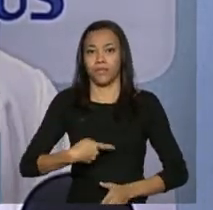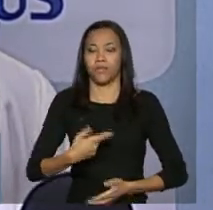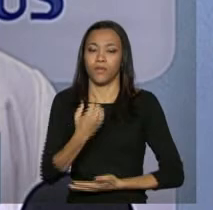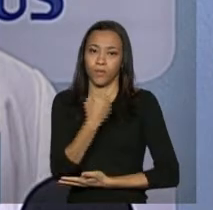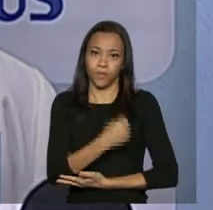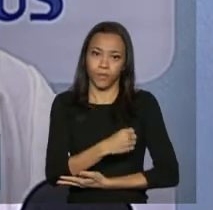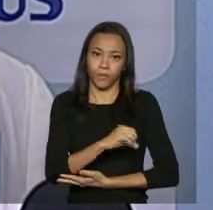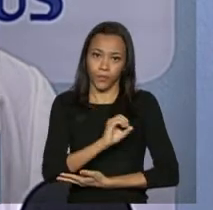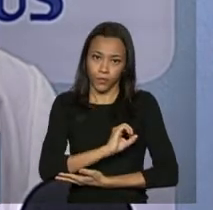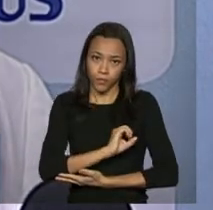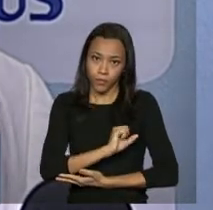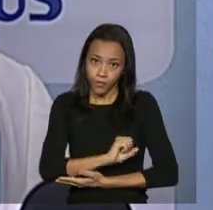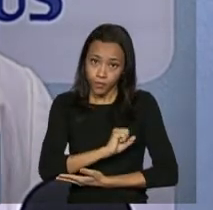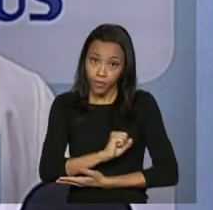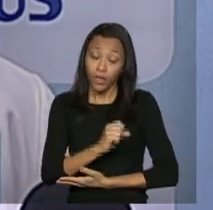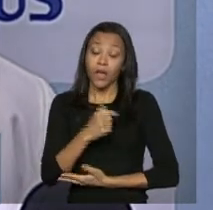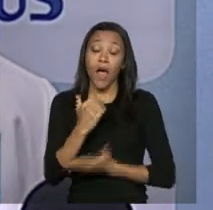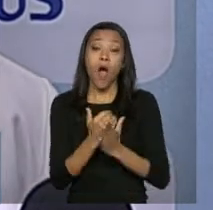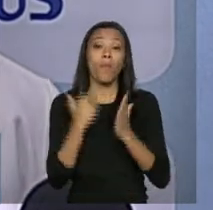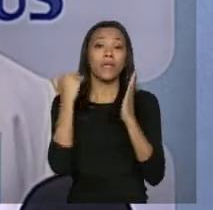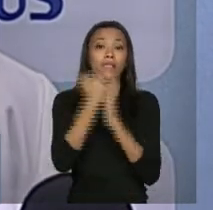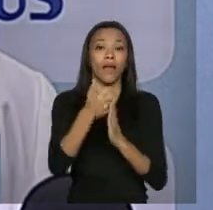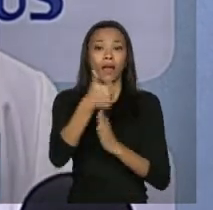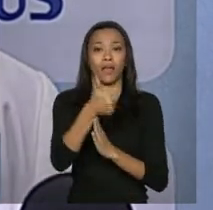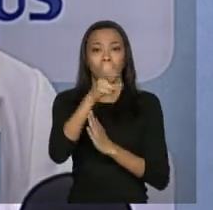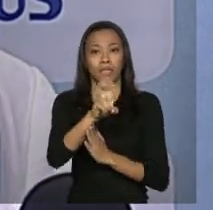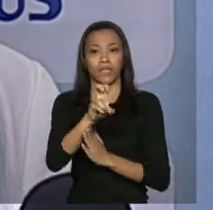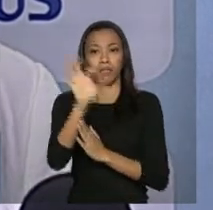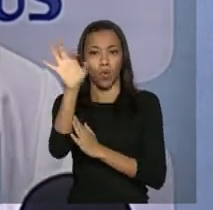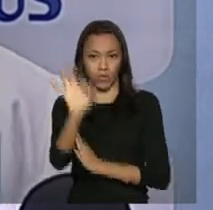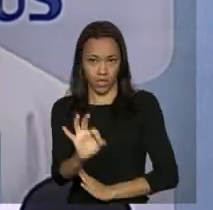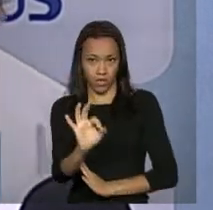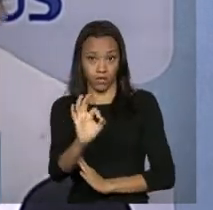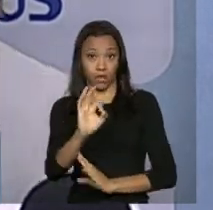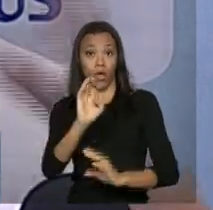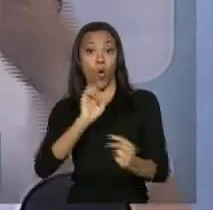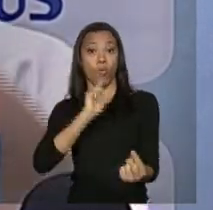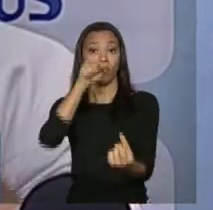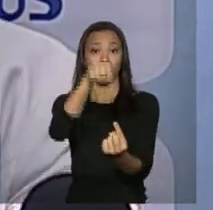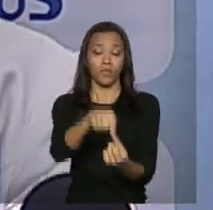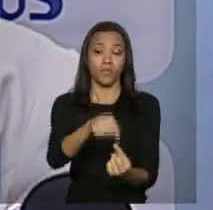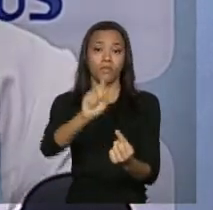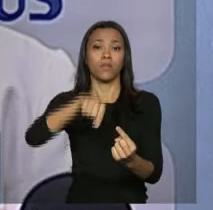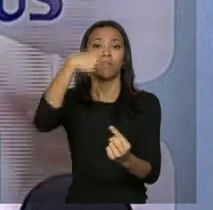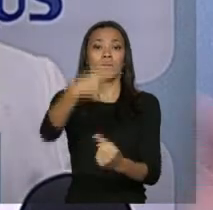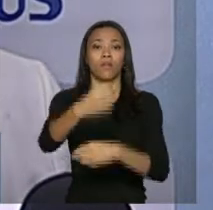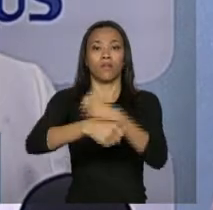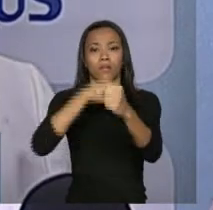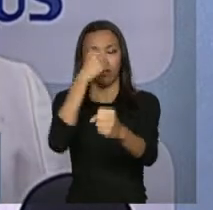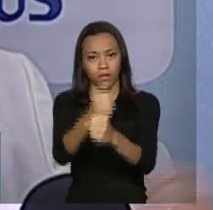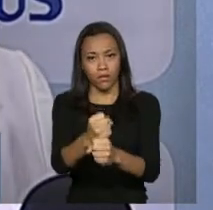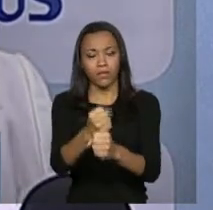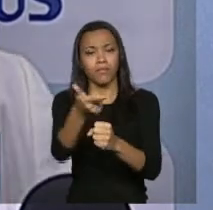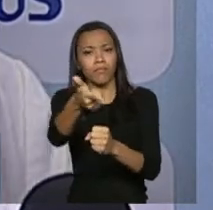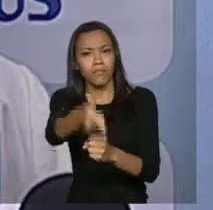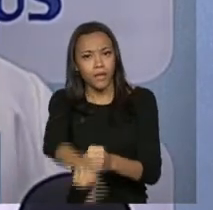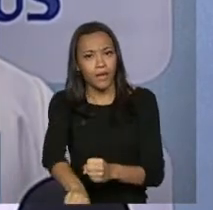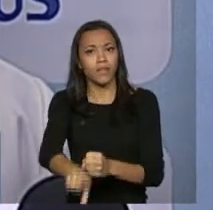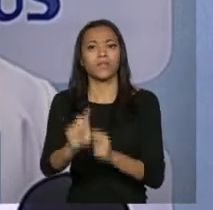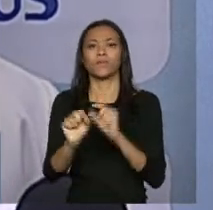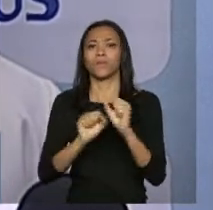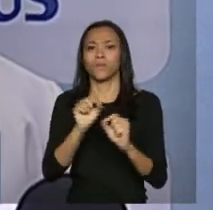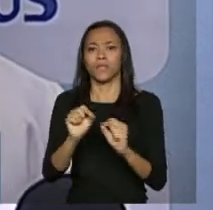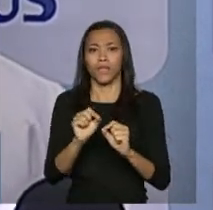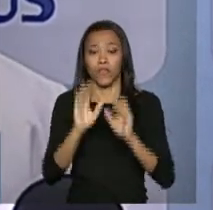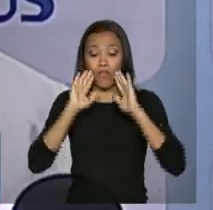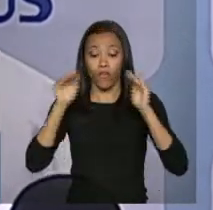é aumentar 15%? É o aumento de 15%, sim. A meta para o próximo ano é aumentar 15% com foco mais direcionado para os